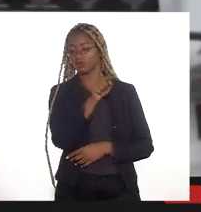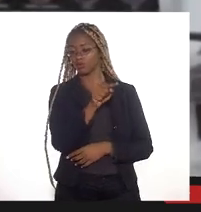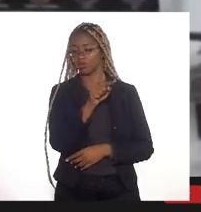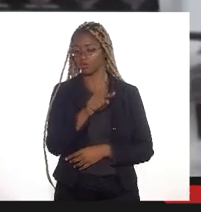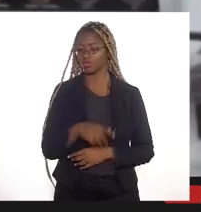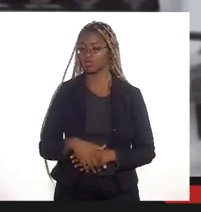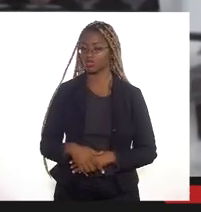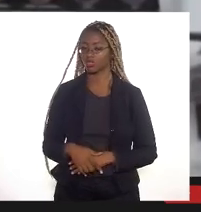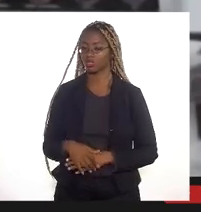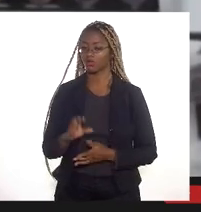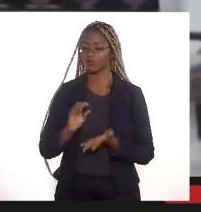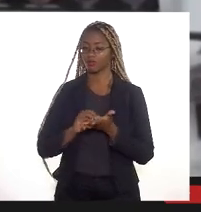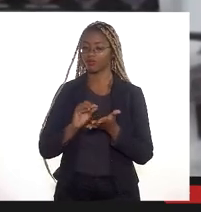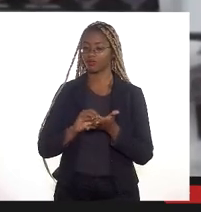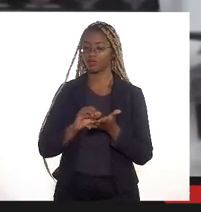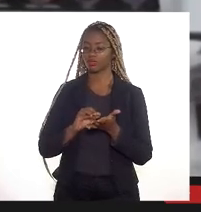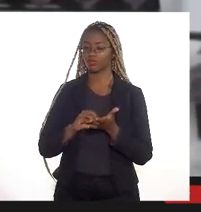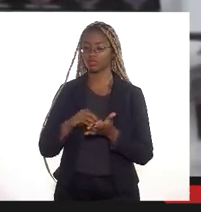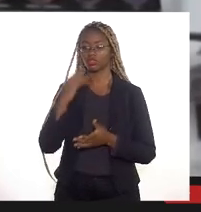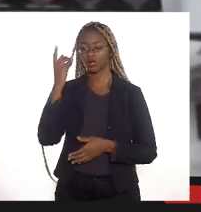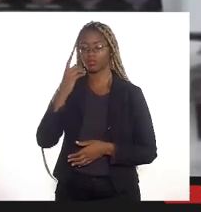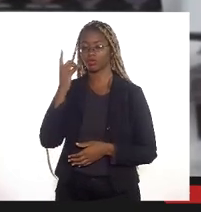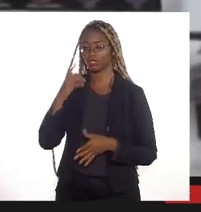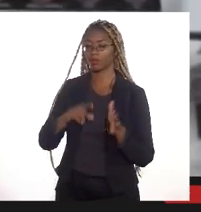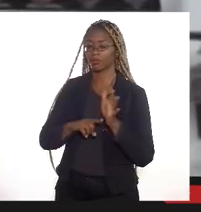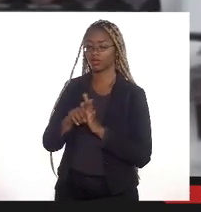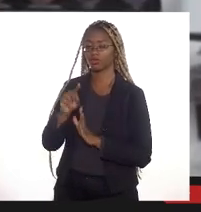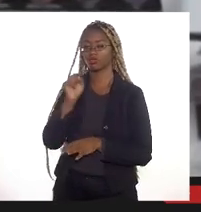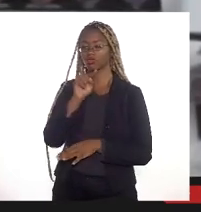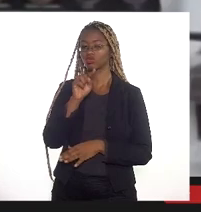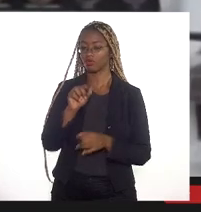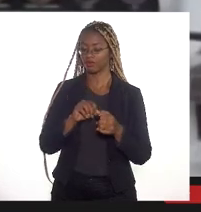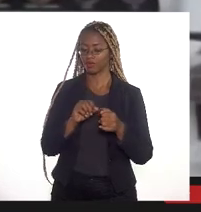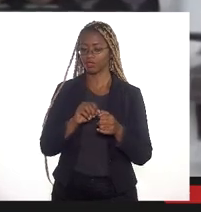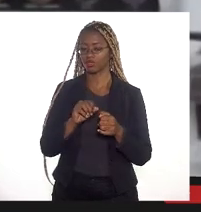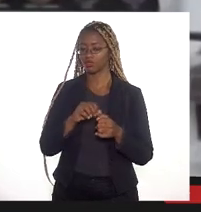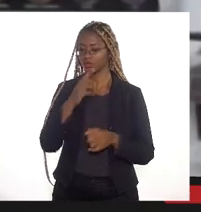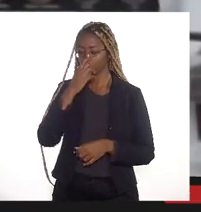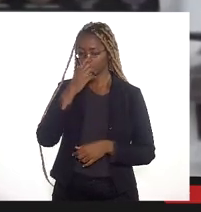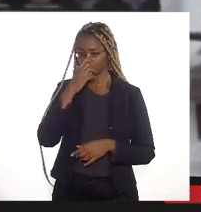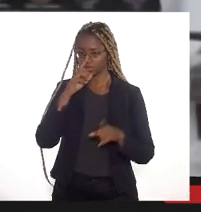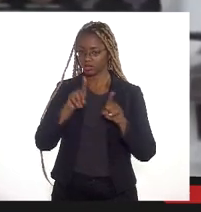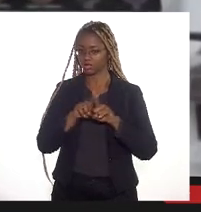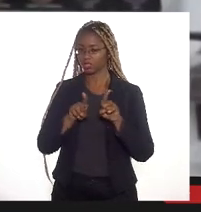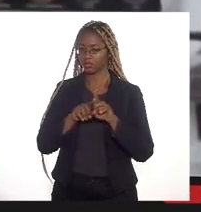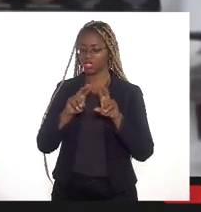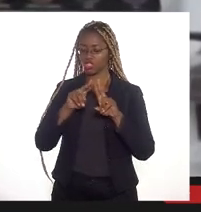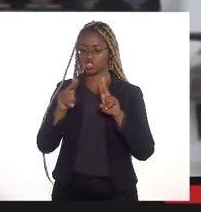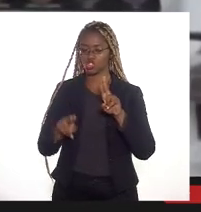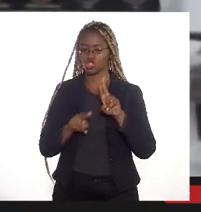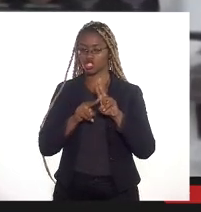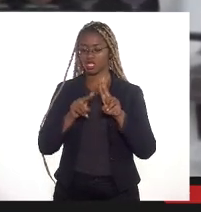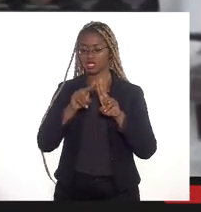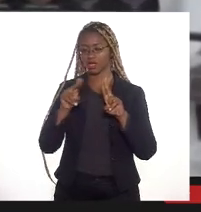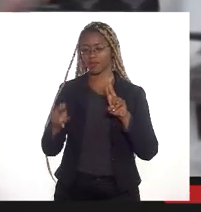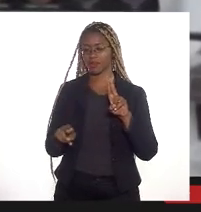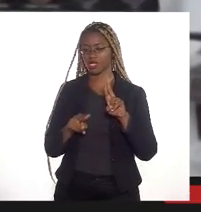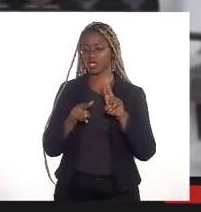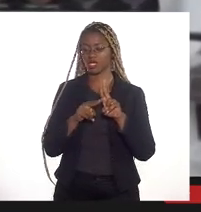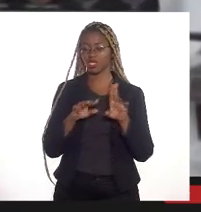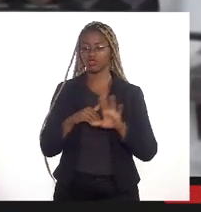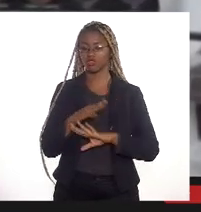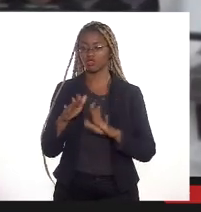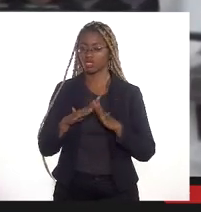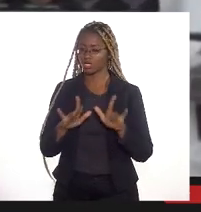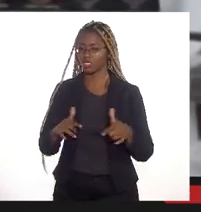isso eu fiquei faltando deputado justamente a pergunta que o senhor fez em relação a sustentabilidade em relação a todas as medidas